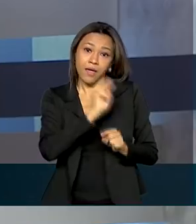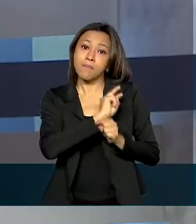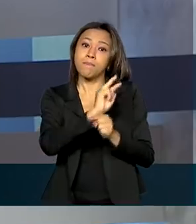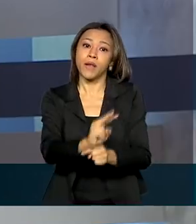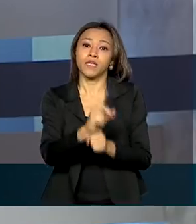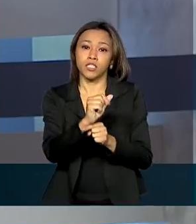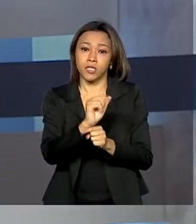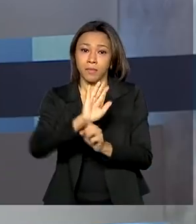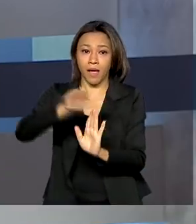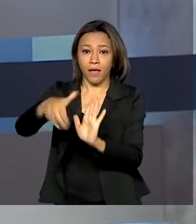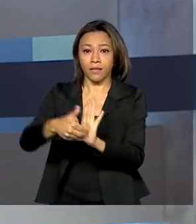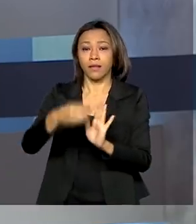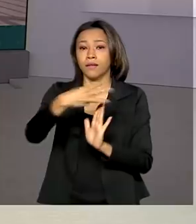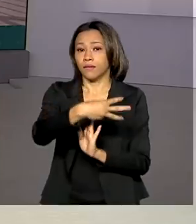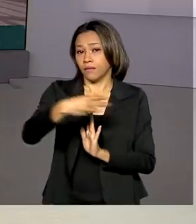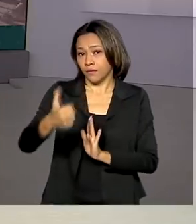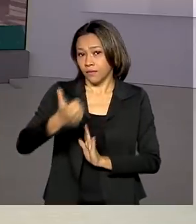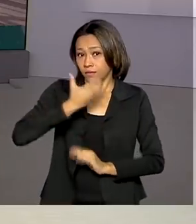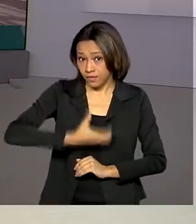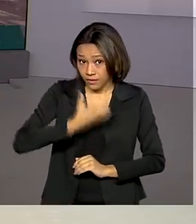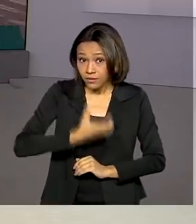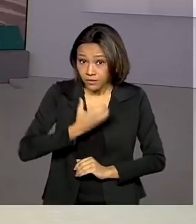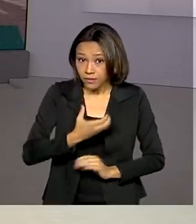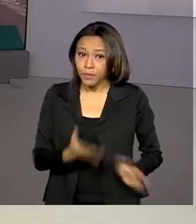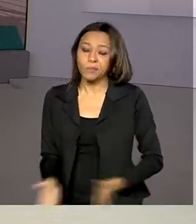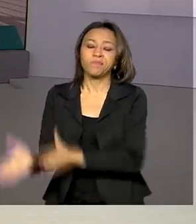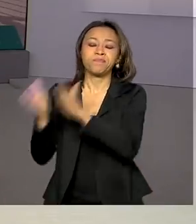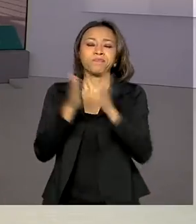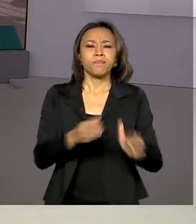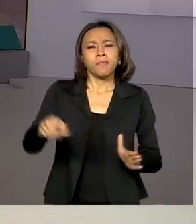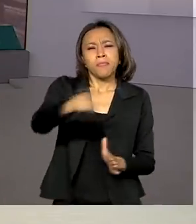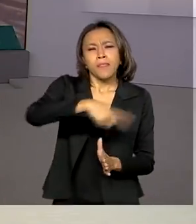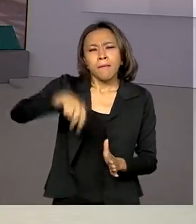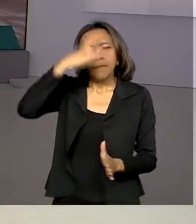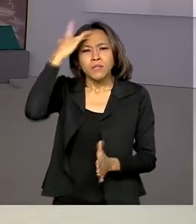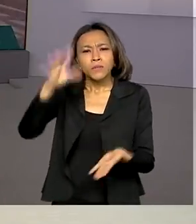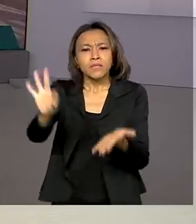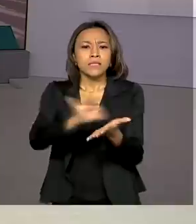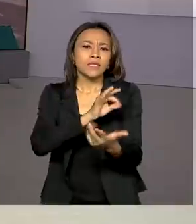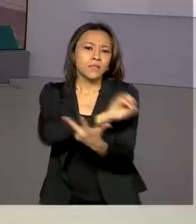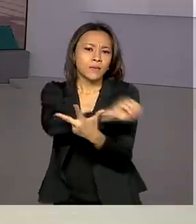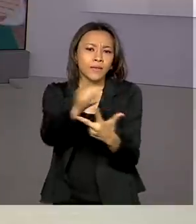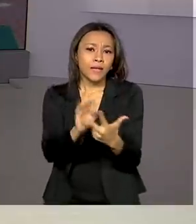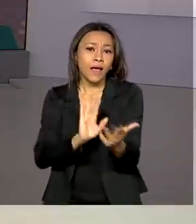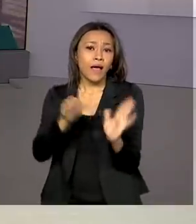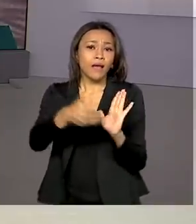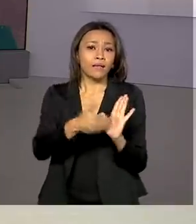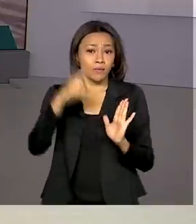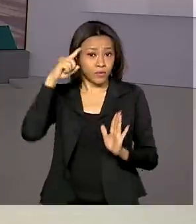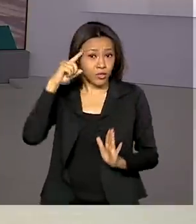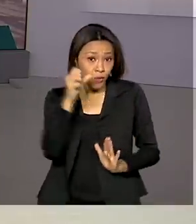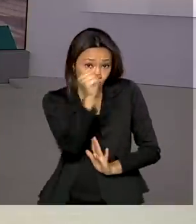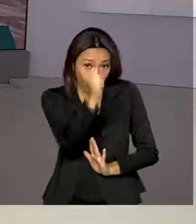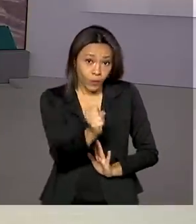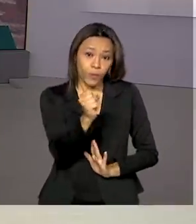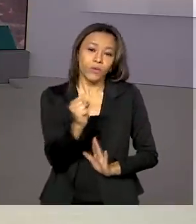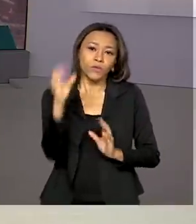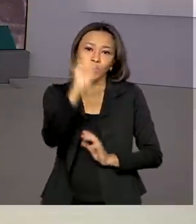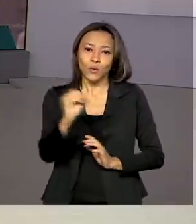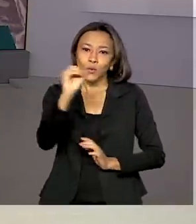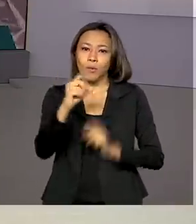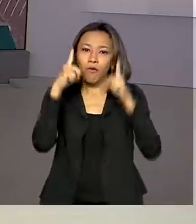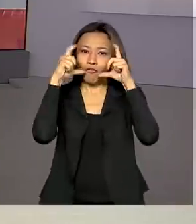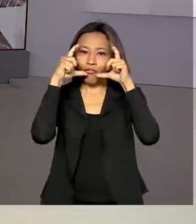até 31 de dezembro. Inscritos no Enem terão até o dia 8 de outubro para inserir a fotografia